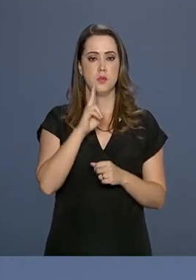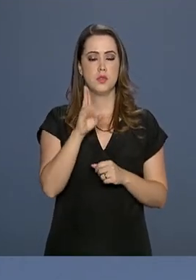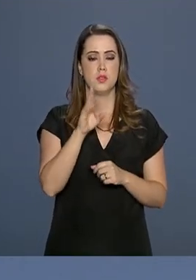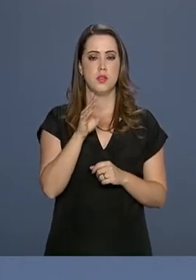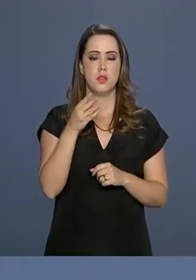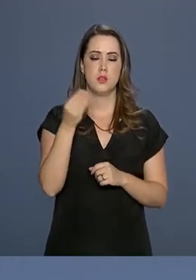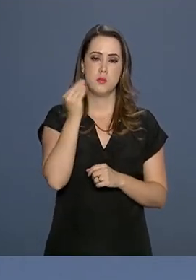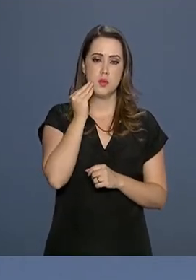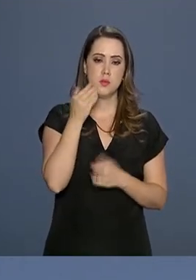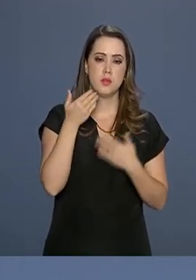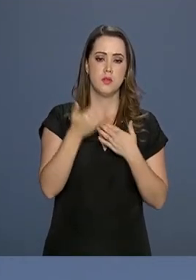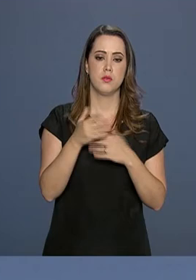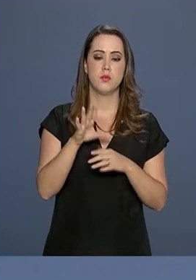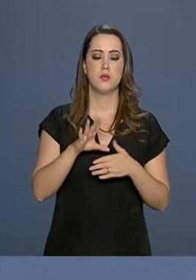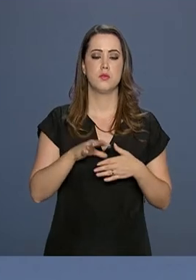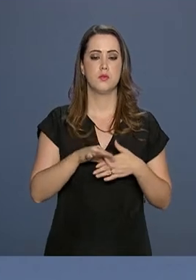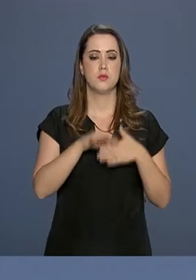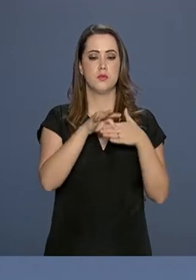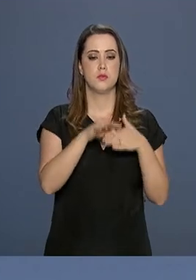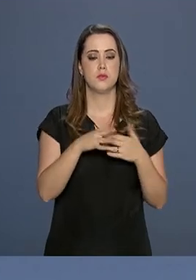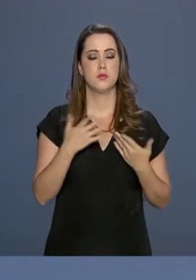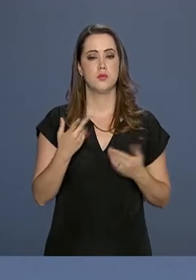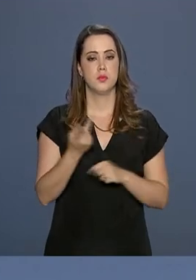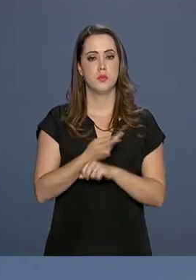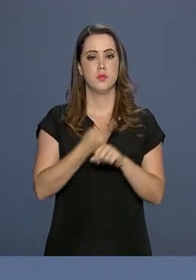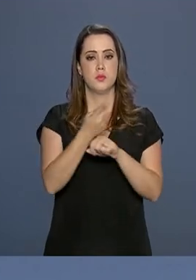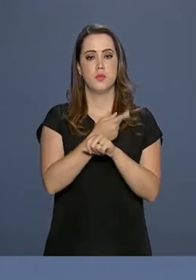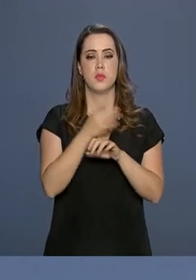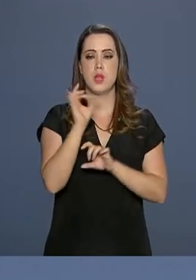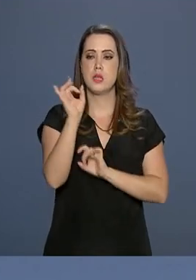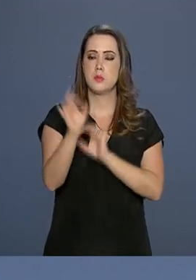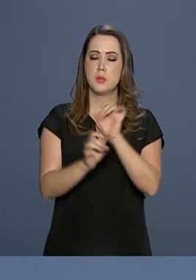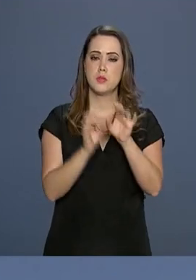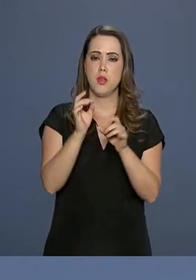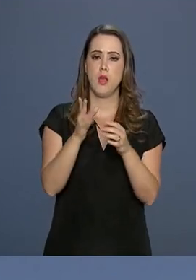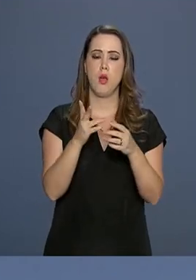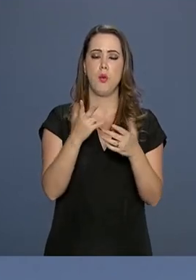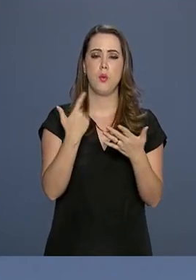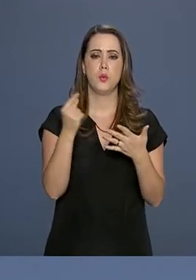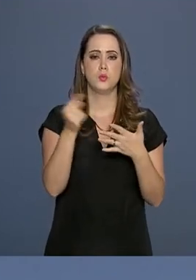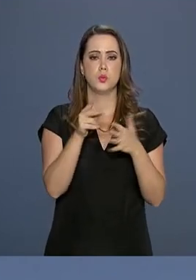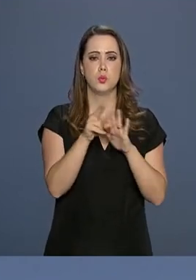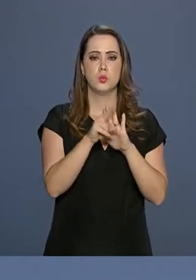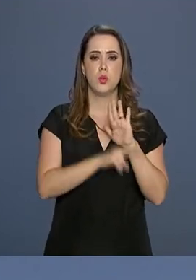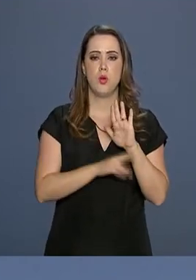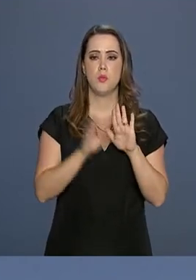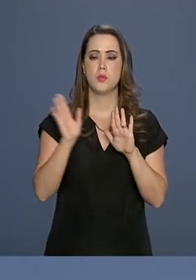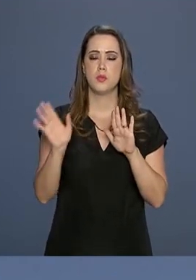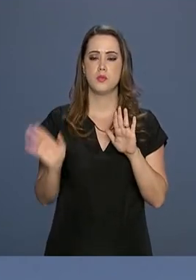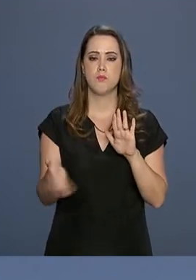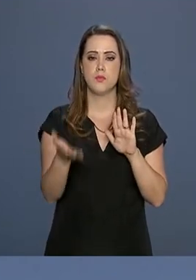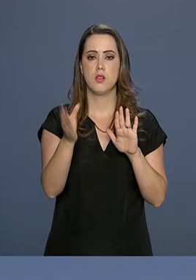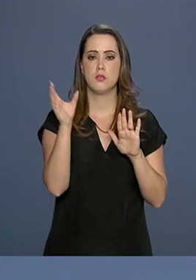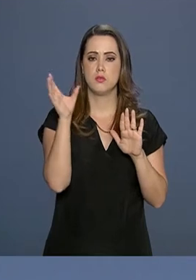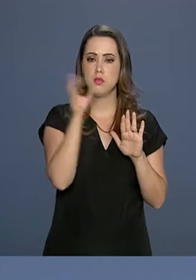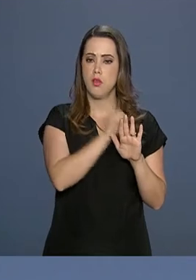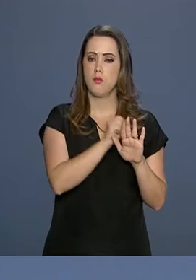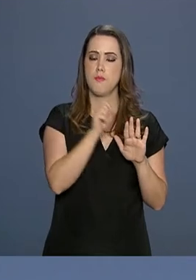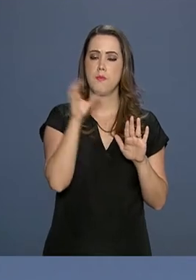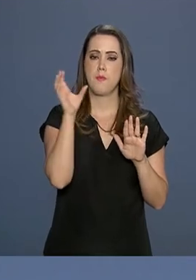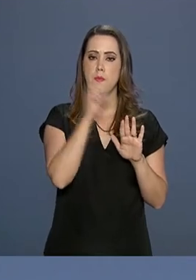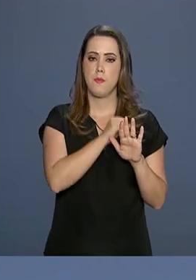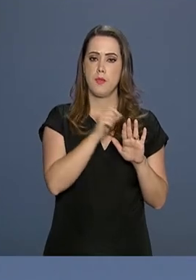disso nessa coordenação. Em muitos casos, sanções específicas podem ajudar a acelerar